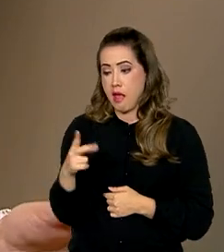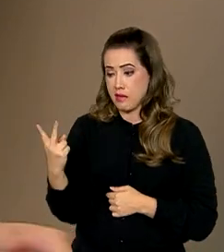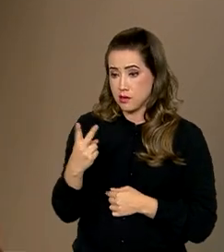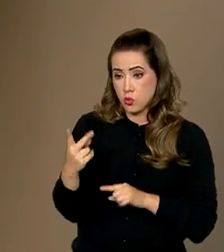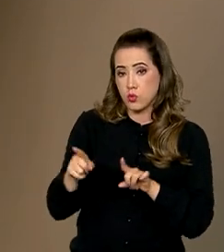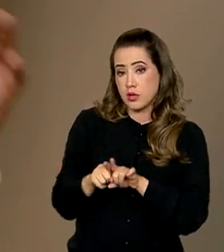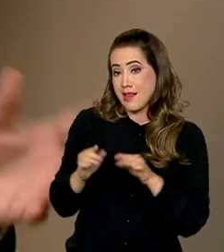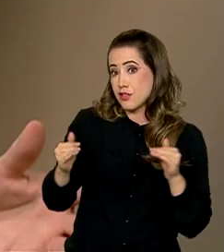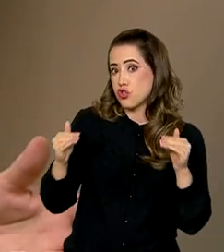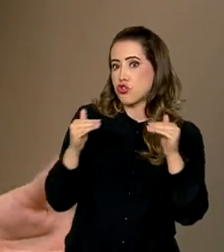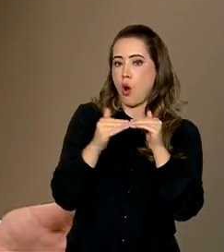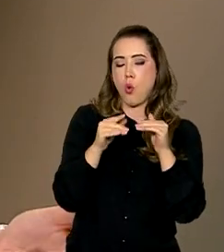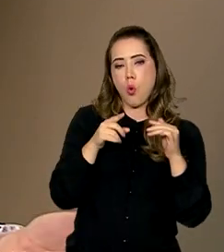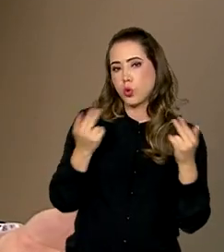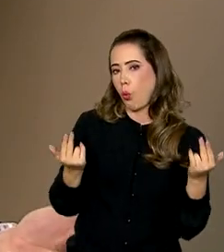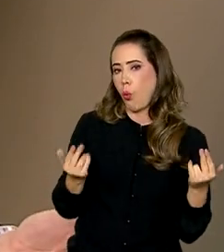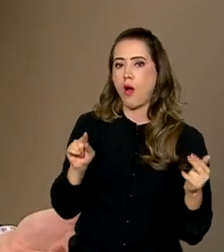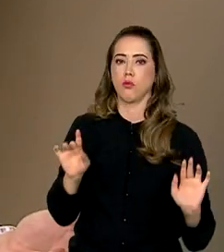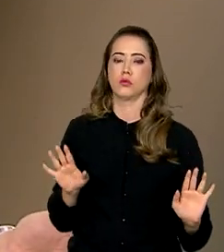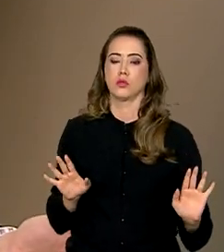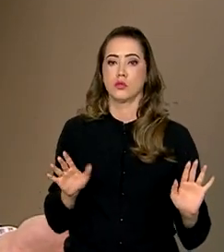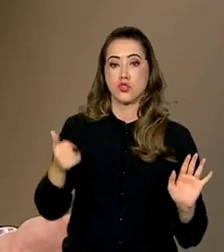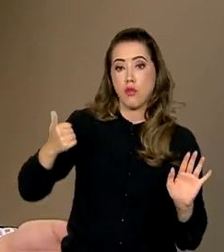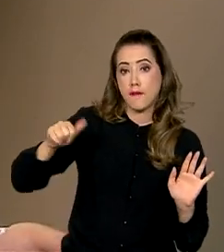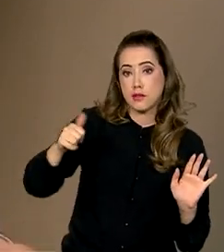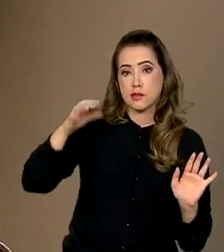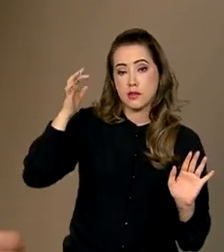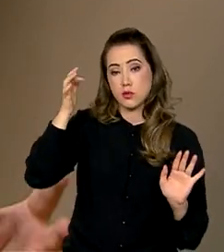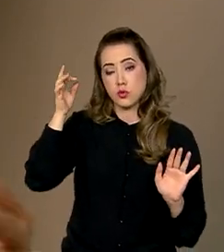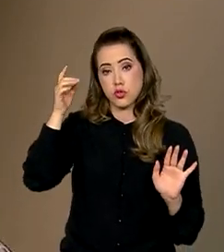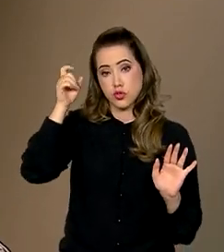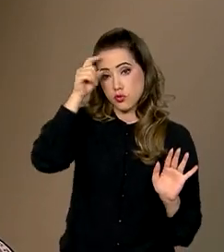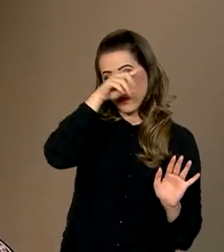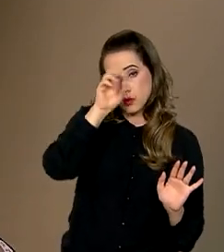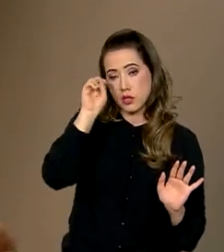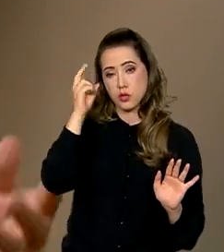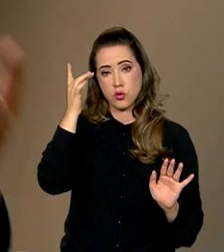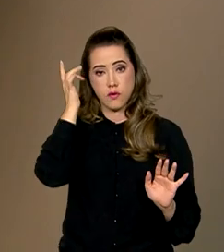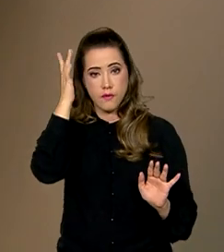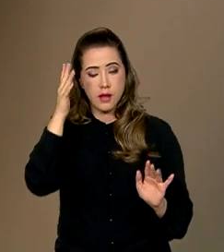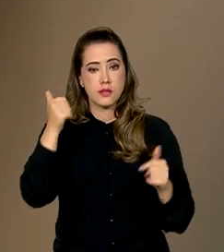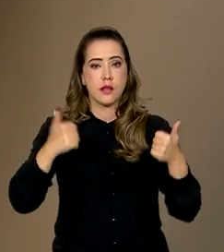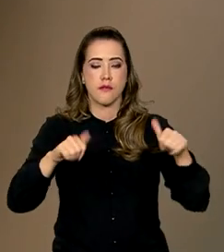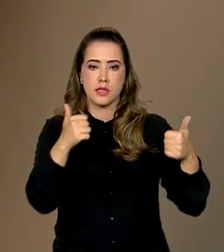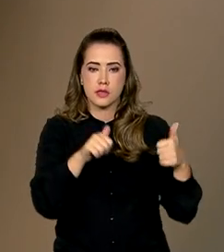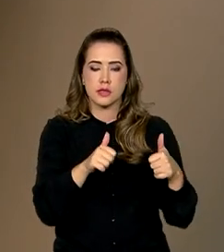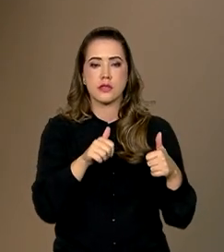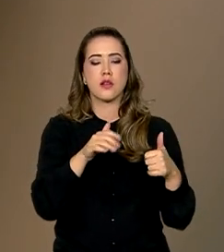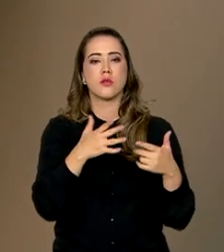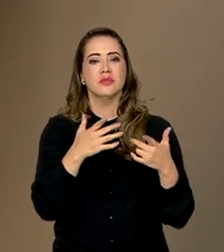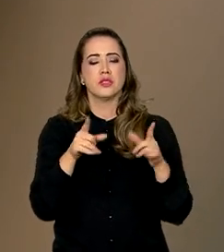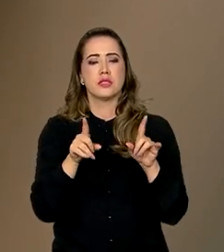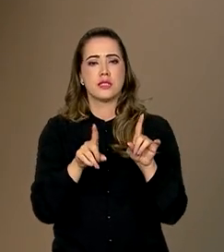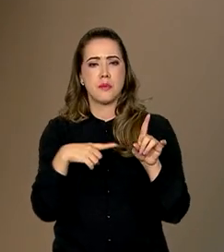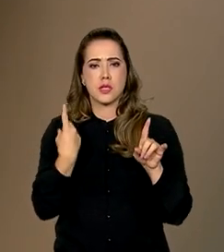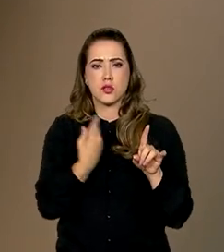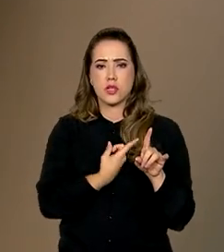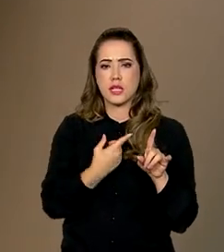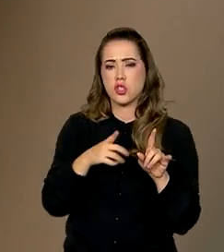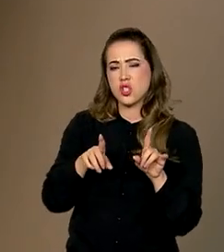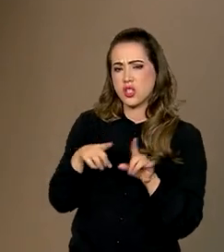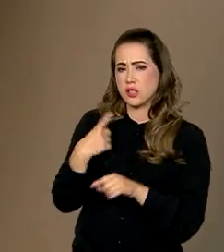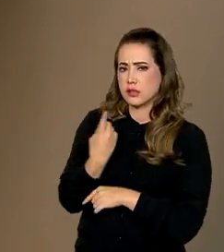Além disso, tem toda uma metodologia para o cálculo dos resultados, que utiliza modelos estatísticos que asseguram essa comparabilidade. O nome